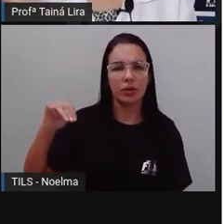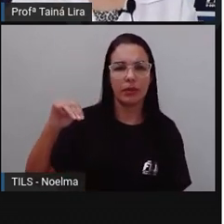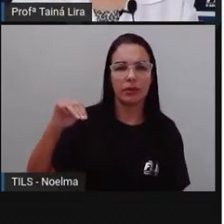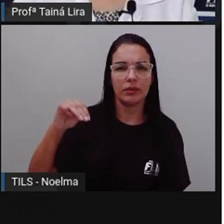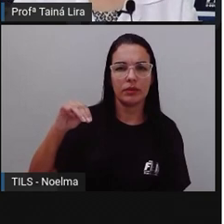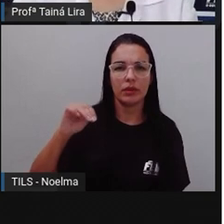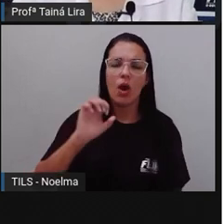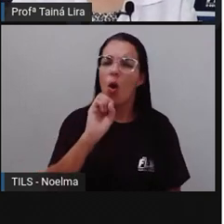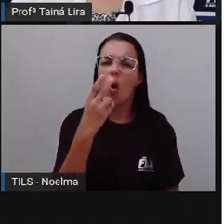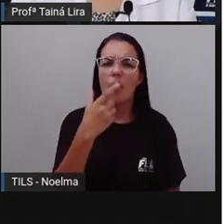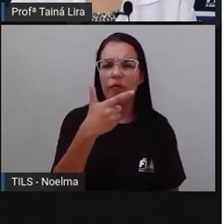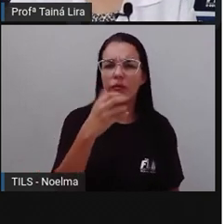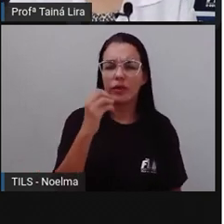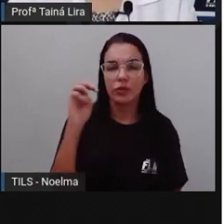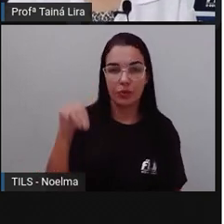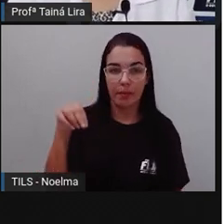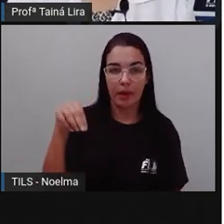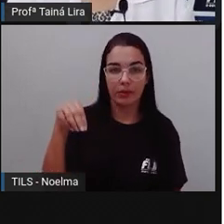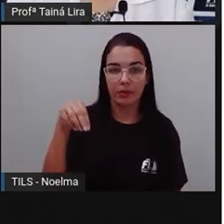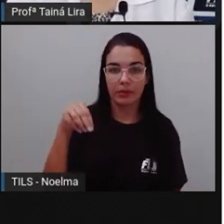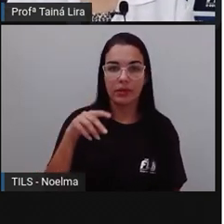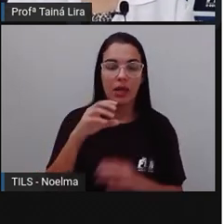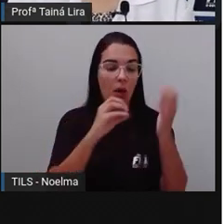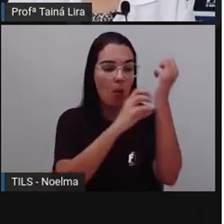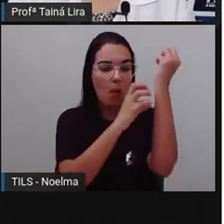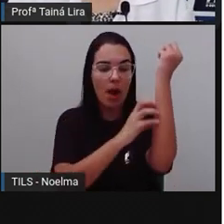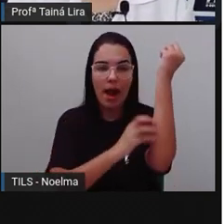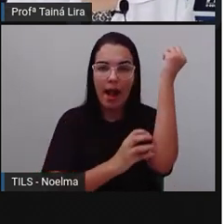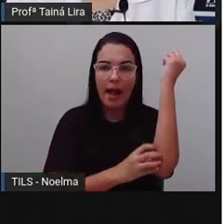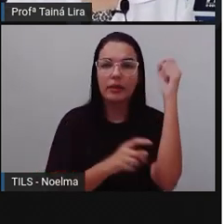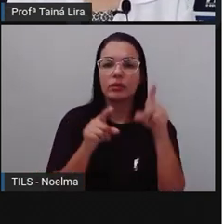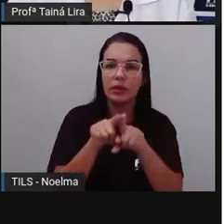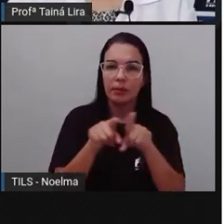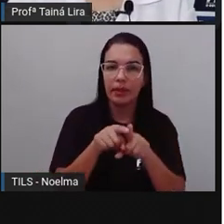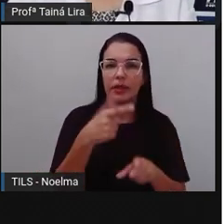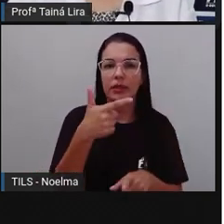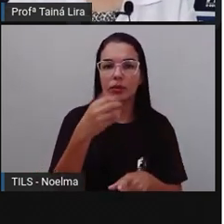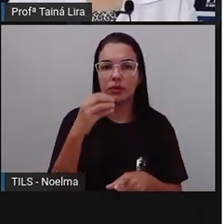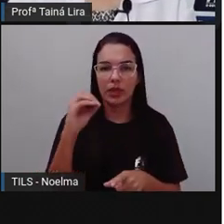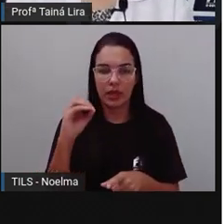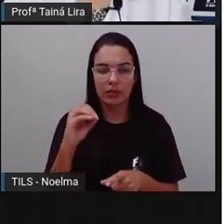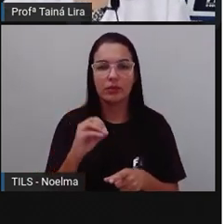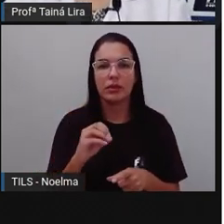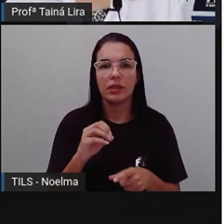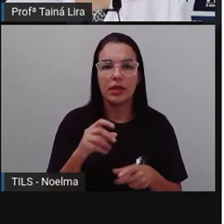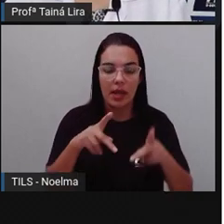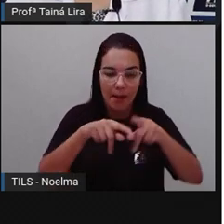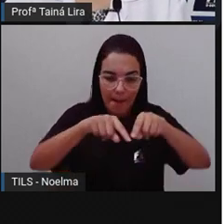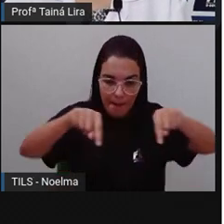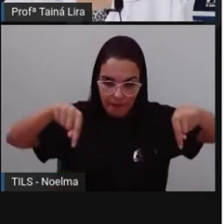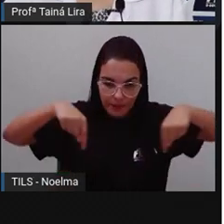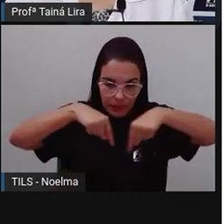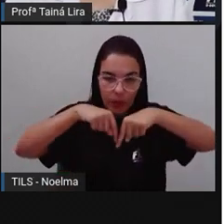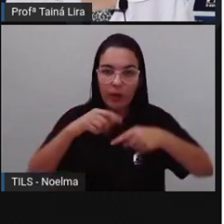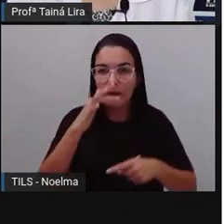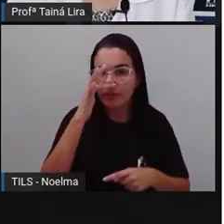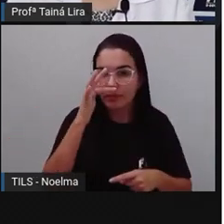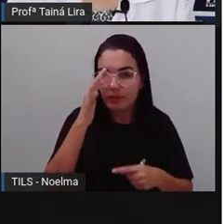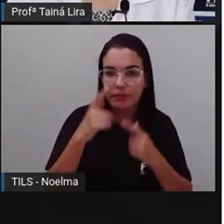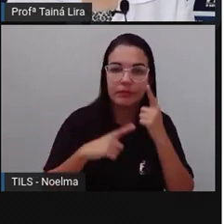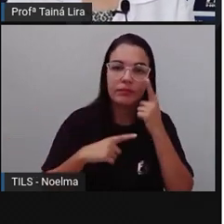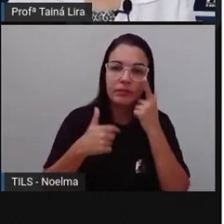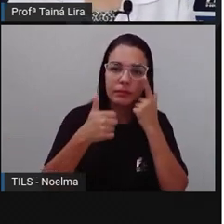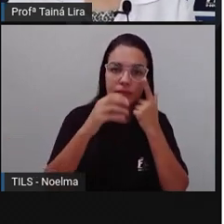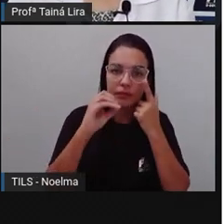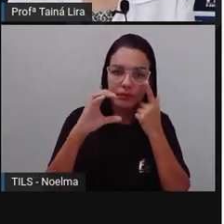20 metros, tá? O cacto também, A vitória regia tem 10 centímetros, As algas marinhas